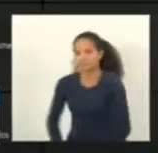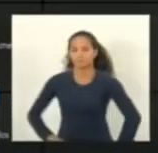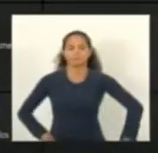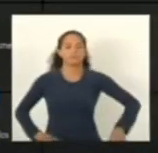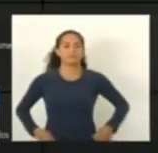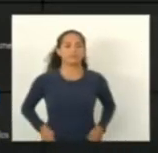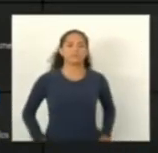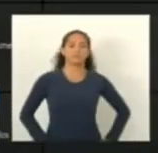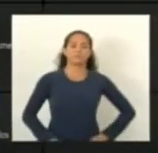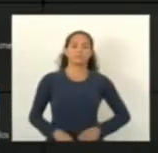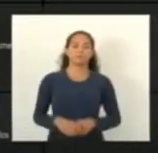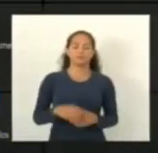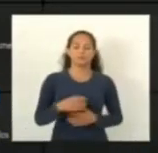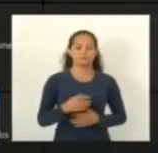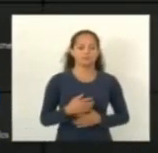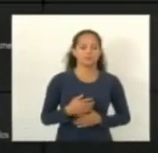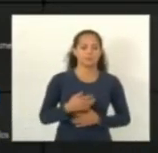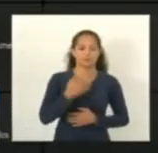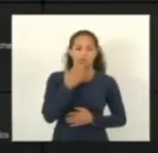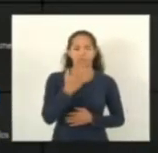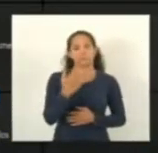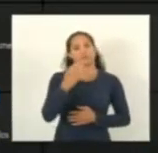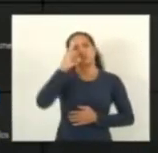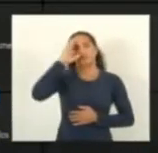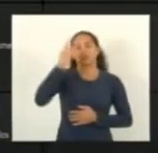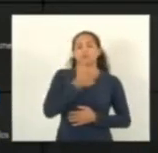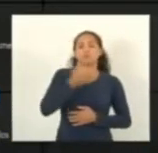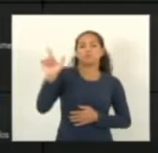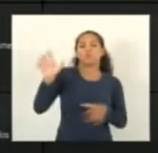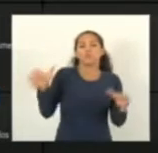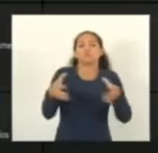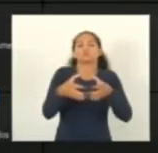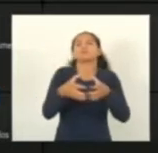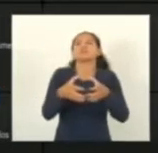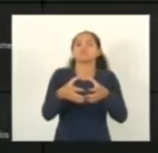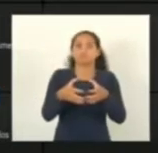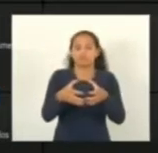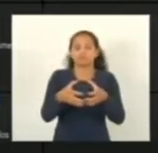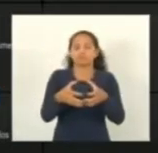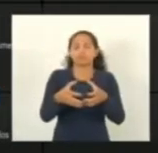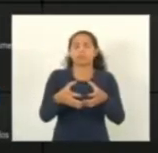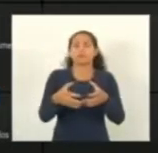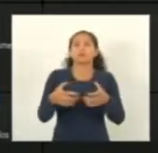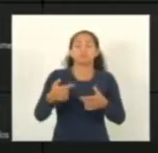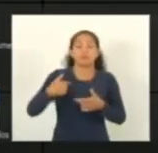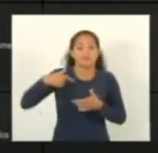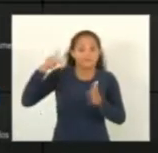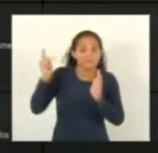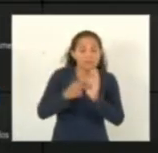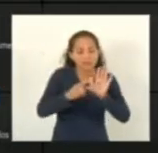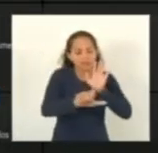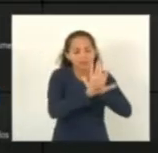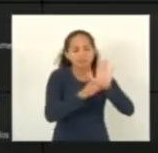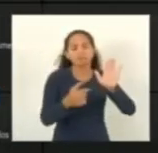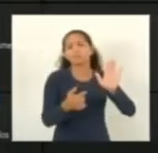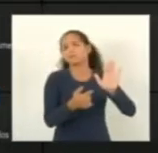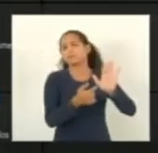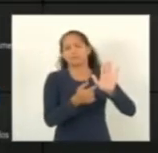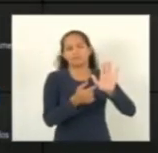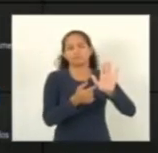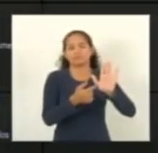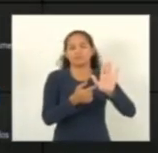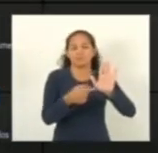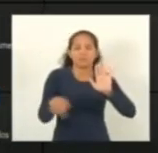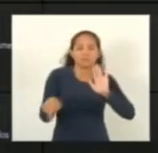por outra comissão, em um debate... O que, na verdade, essa lei se propõe é algo que os